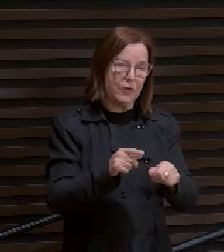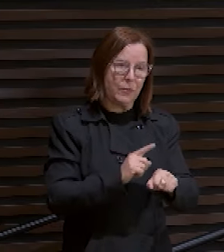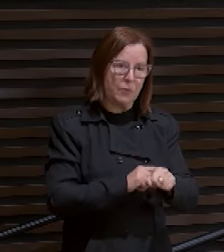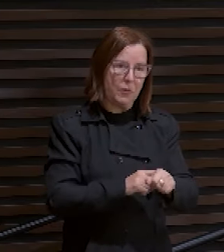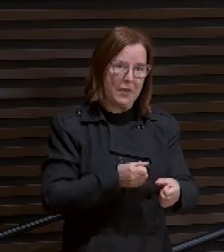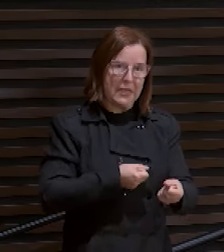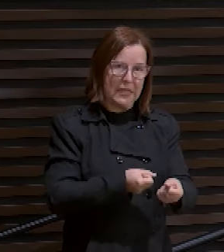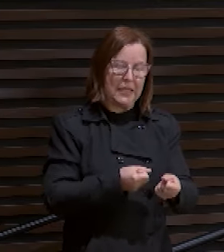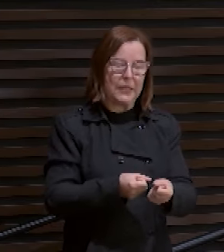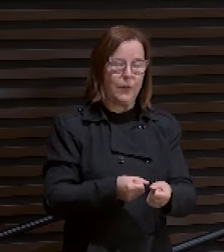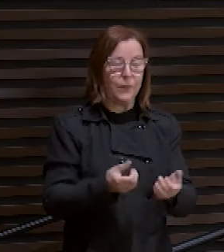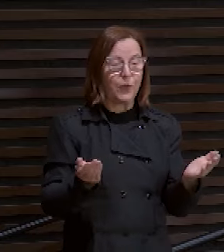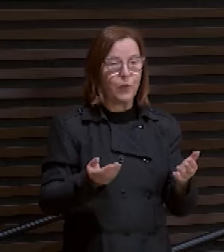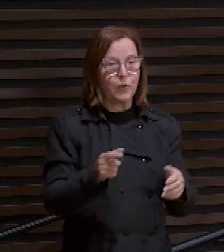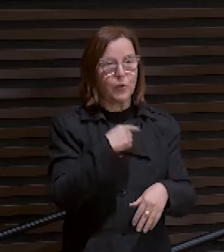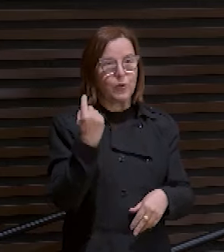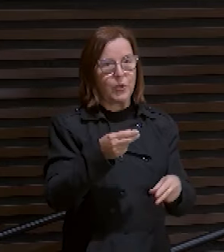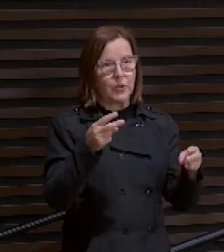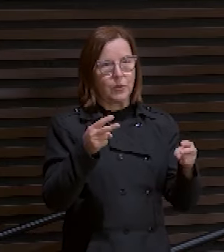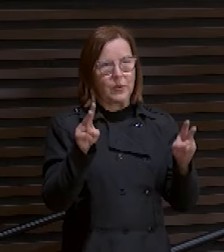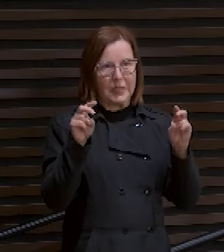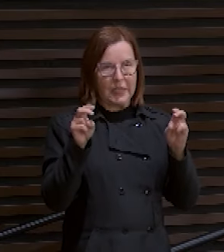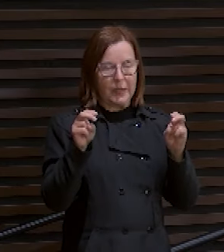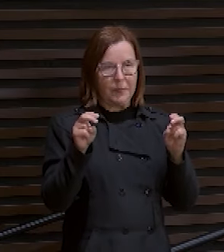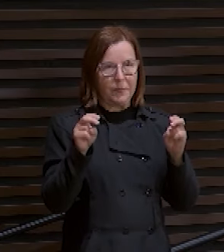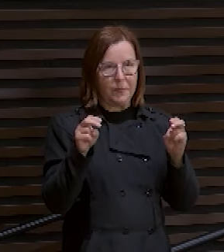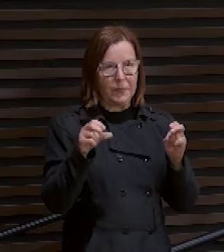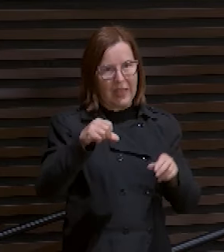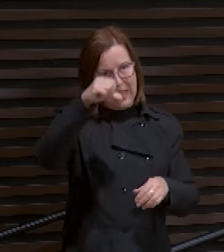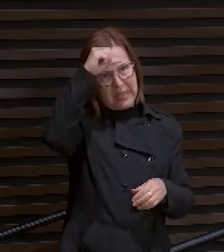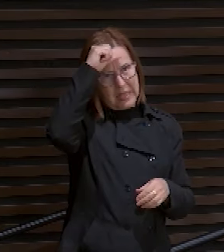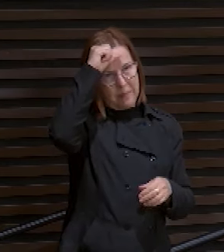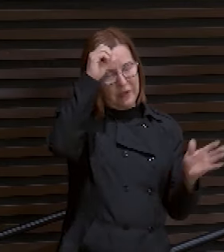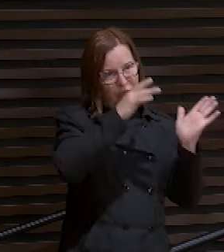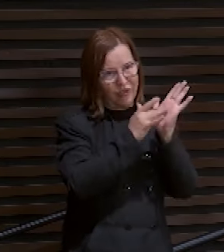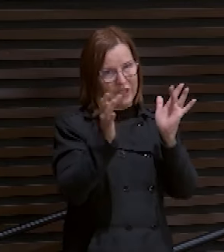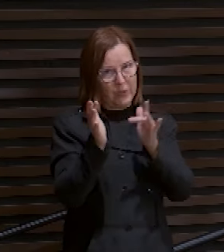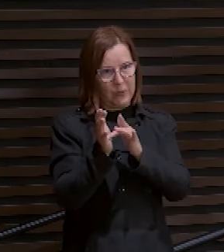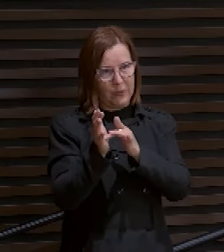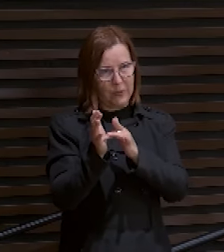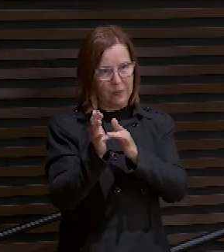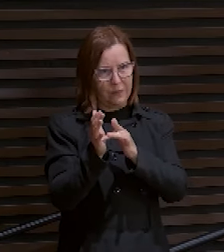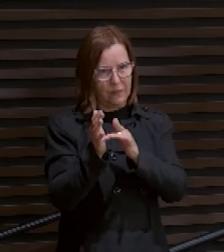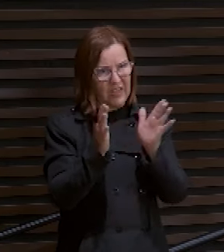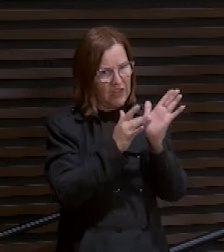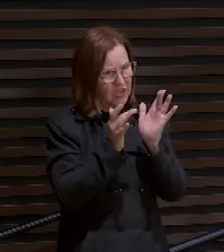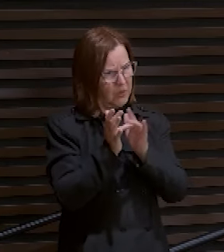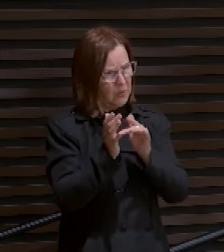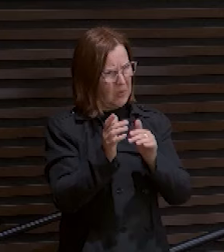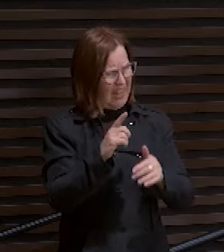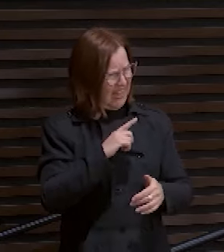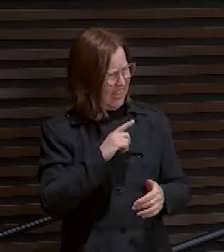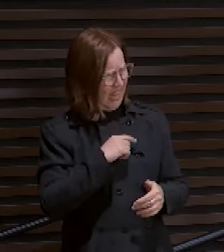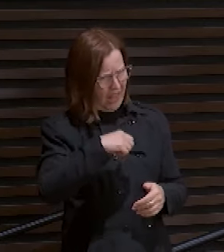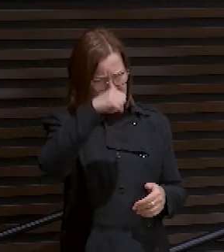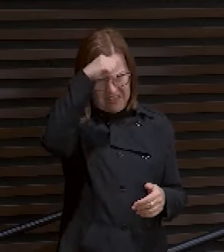ser a depressão de Jesus. Jesus teve depressão?